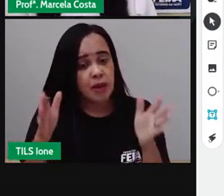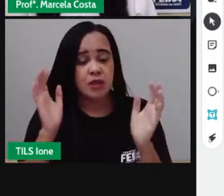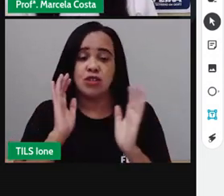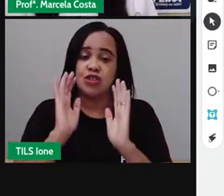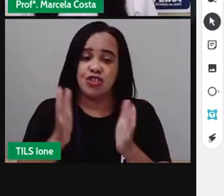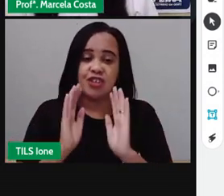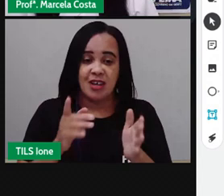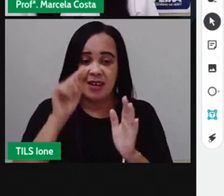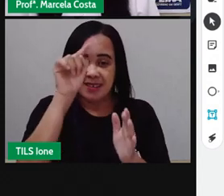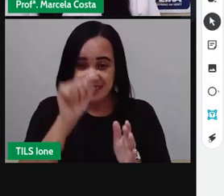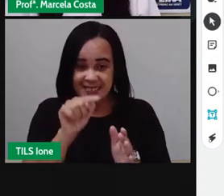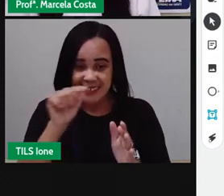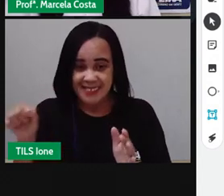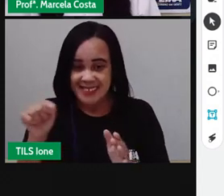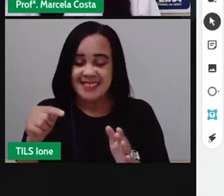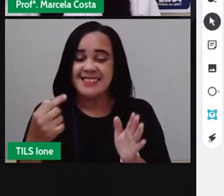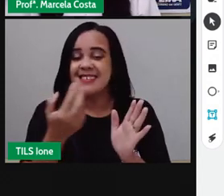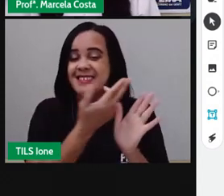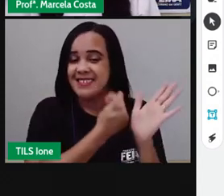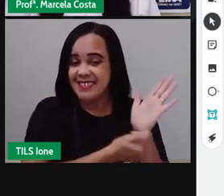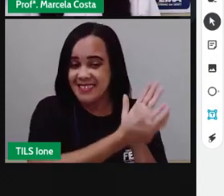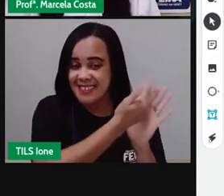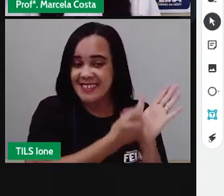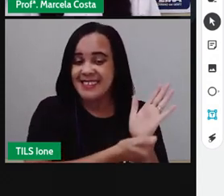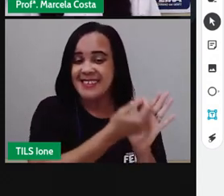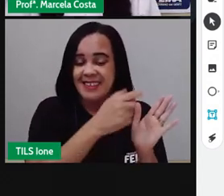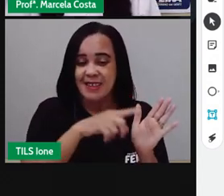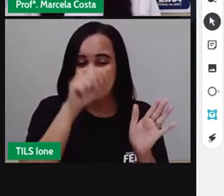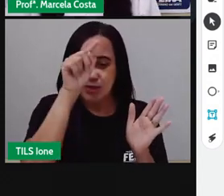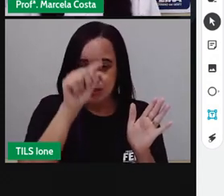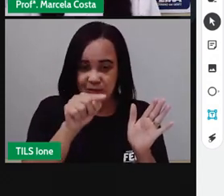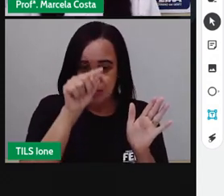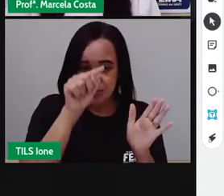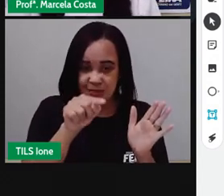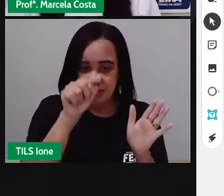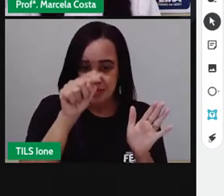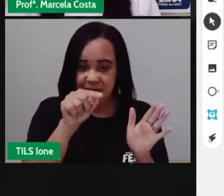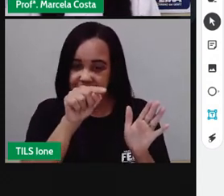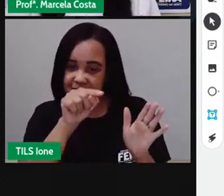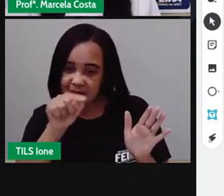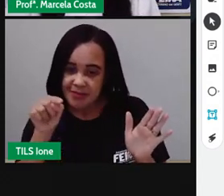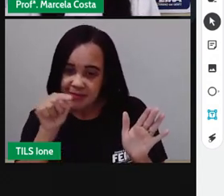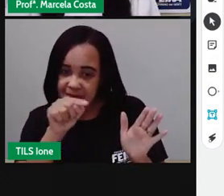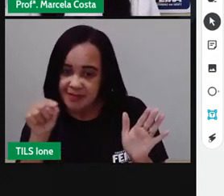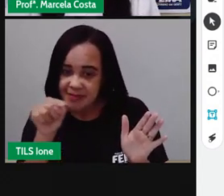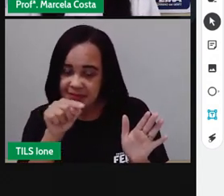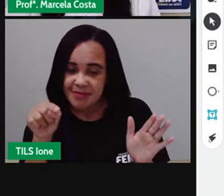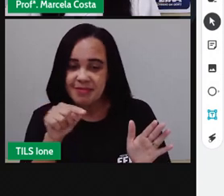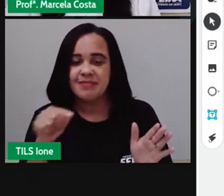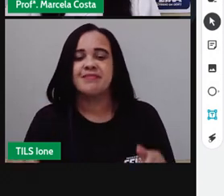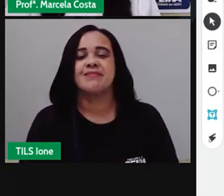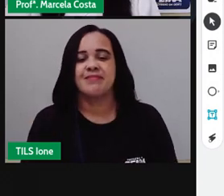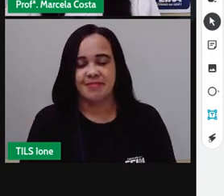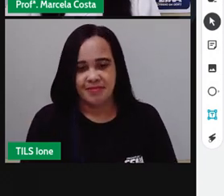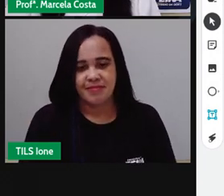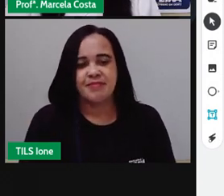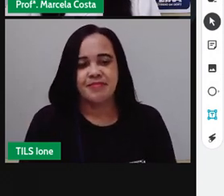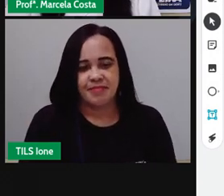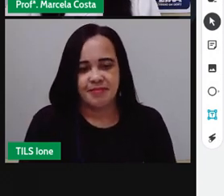gráfico e fiz aqui uma linha do lado na horizontal uma linha na